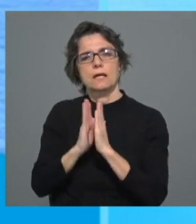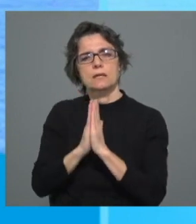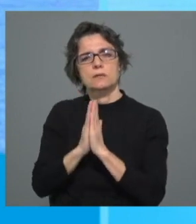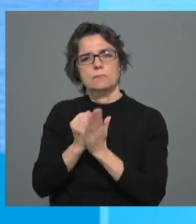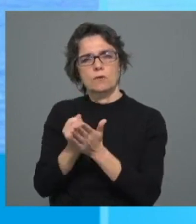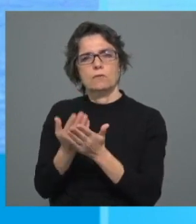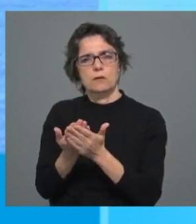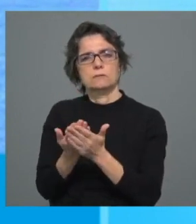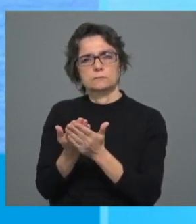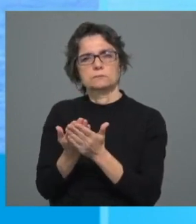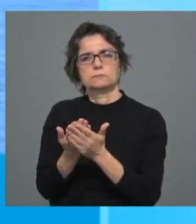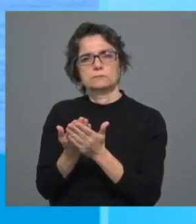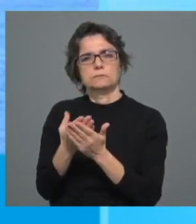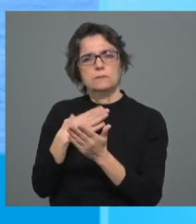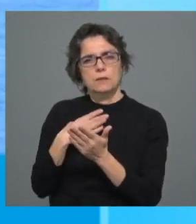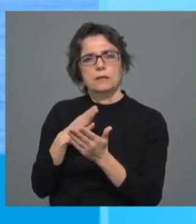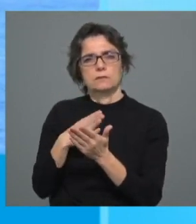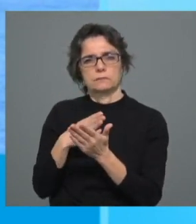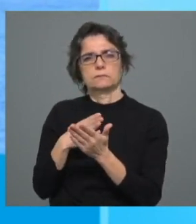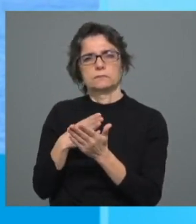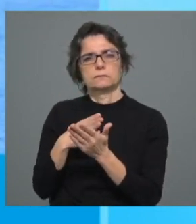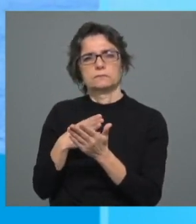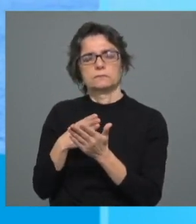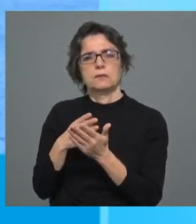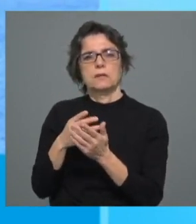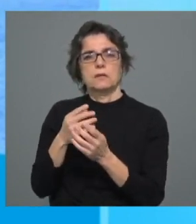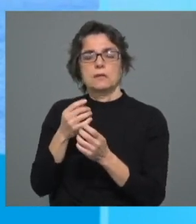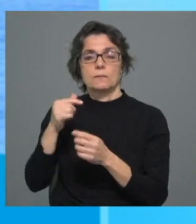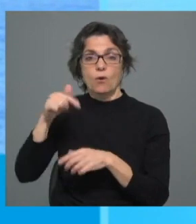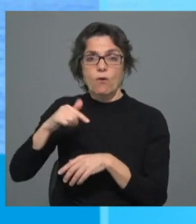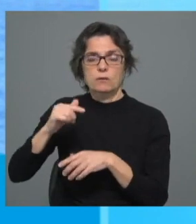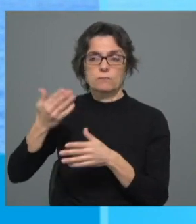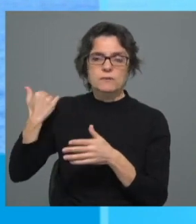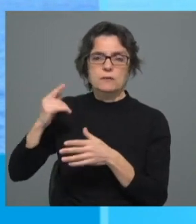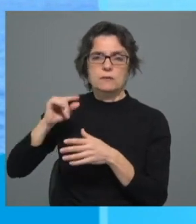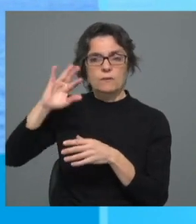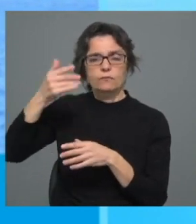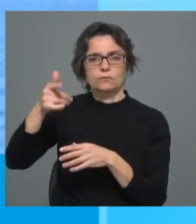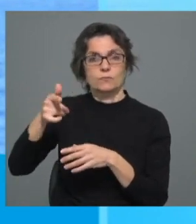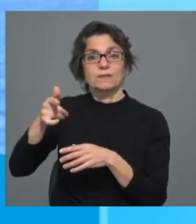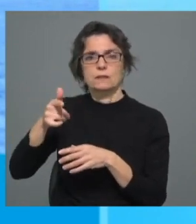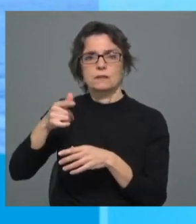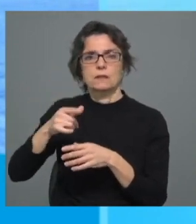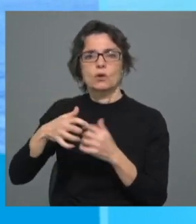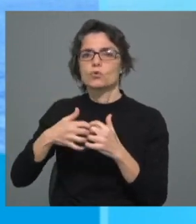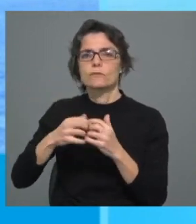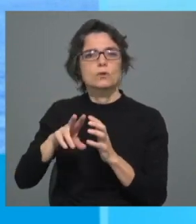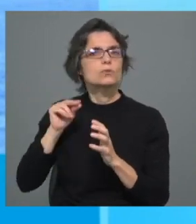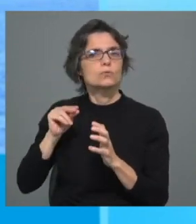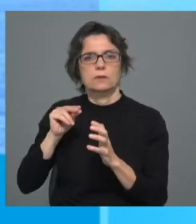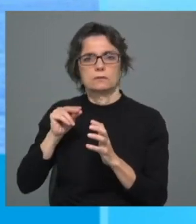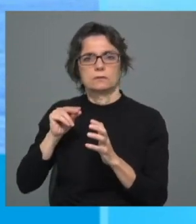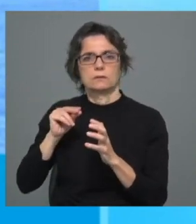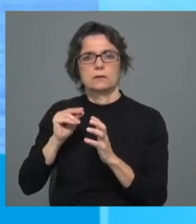pessoas que foram abusadas ou venham a ser não tenham a mais pequena dúvida que tenham os responsáveis da